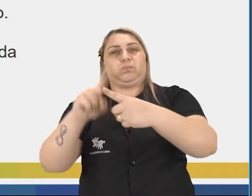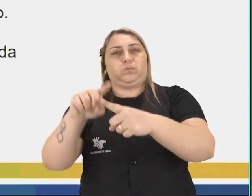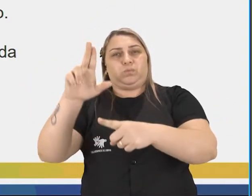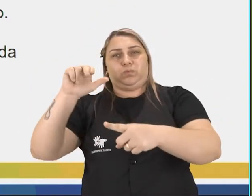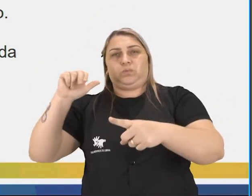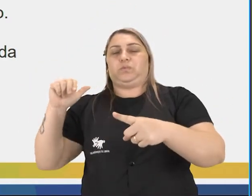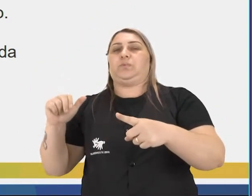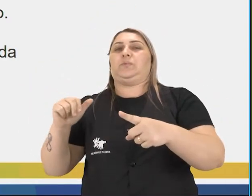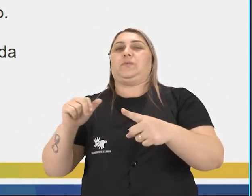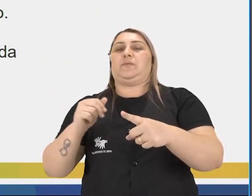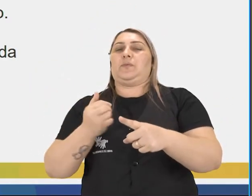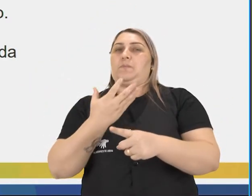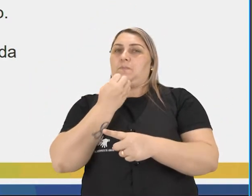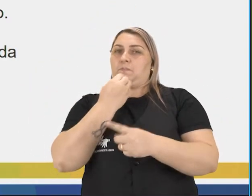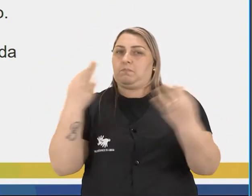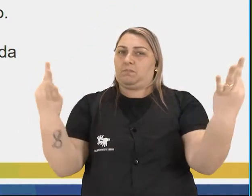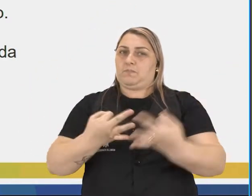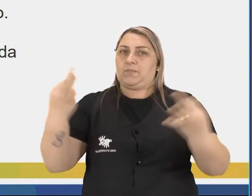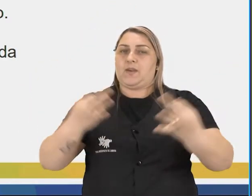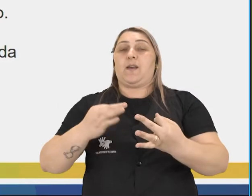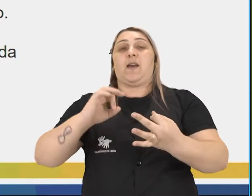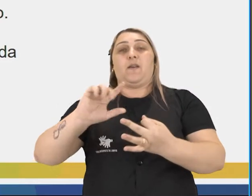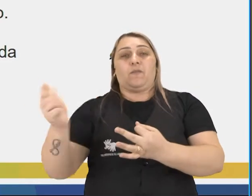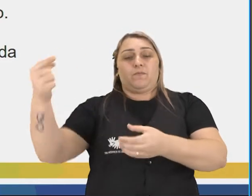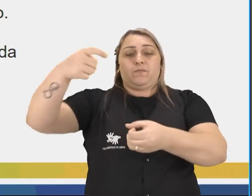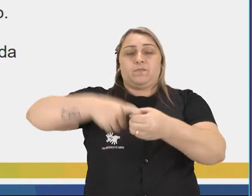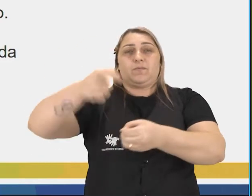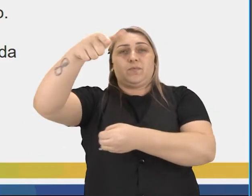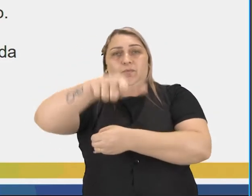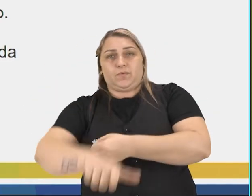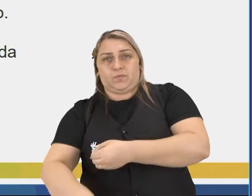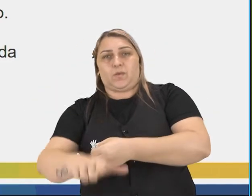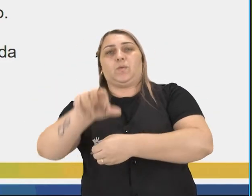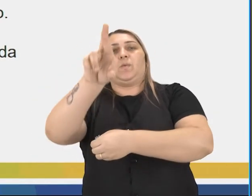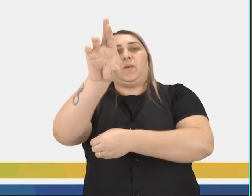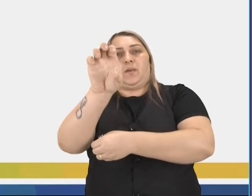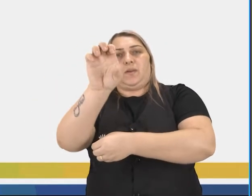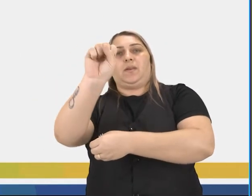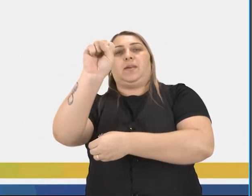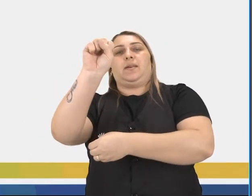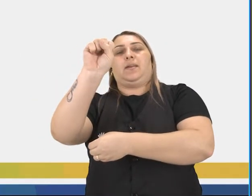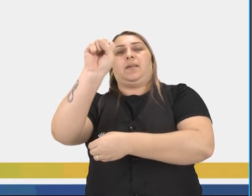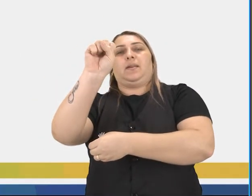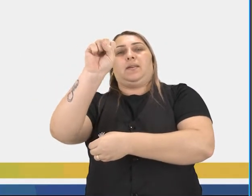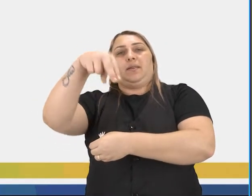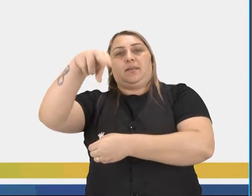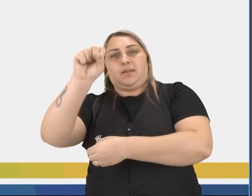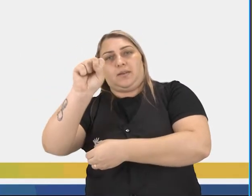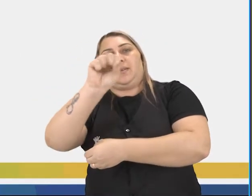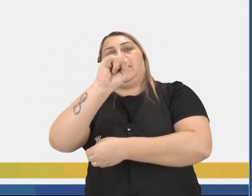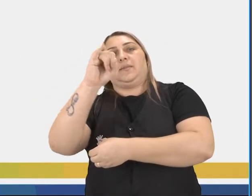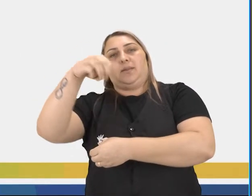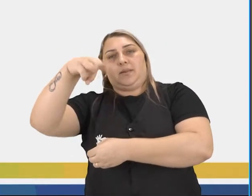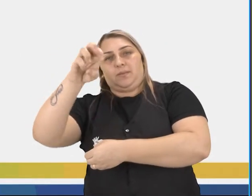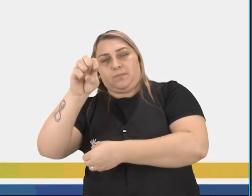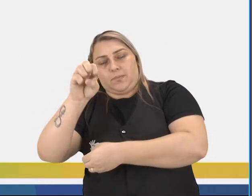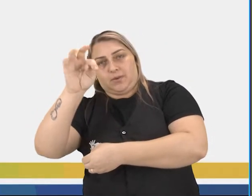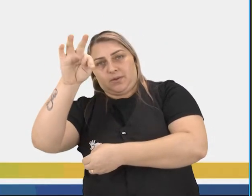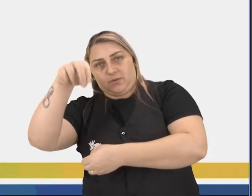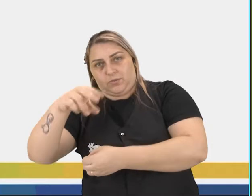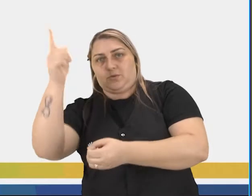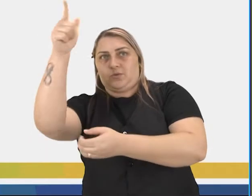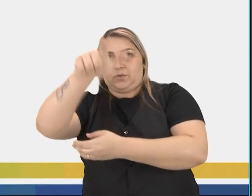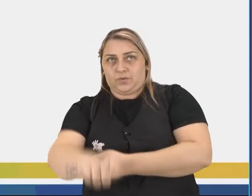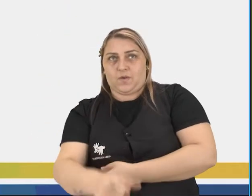privilegiada e só vai se recuperar lá no Renascimento. Como vocês podem ver, vamos ver algumas